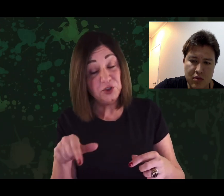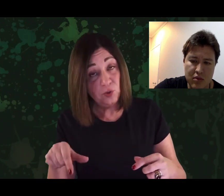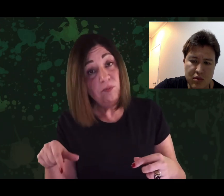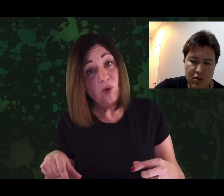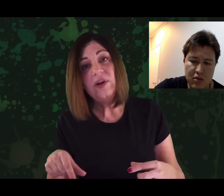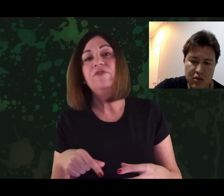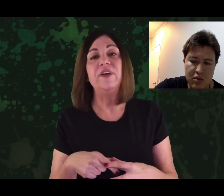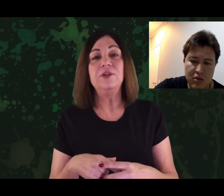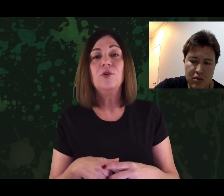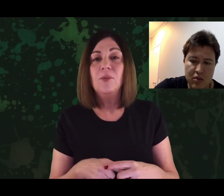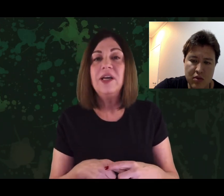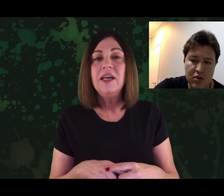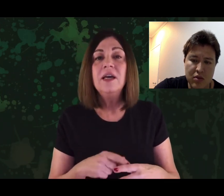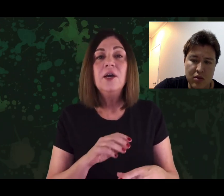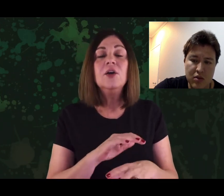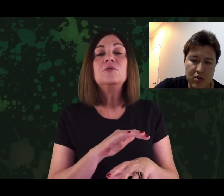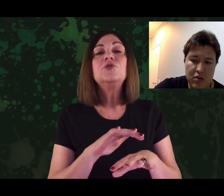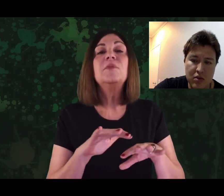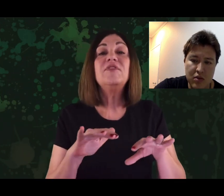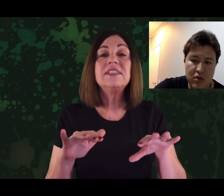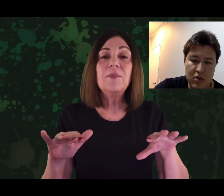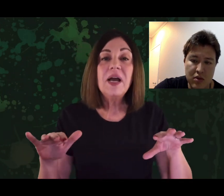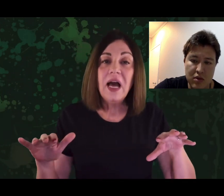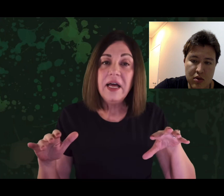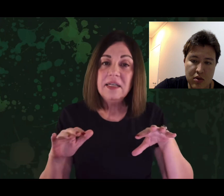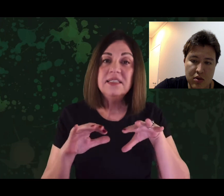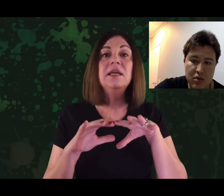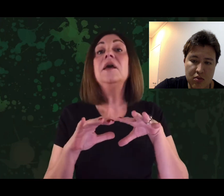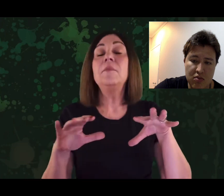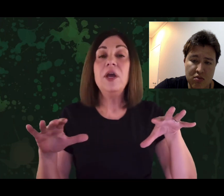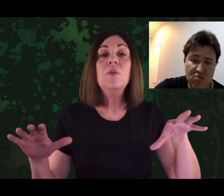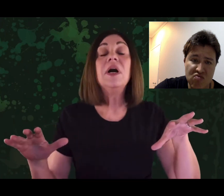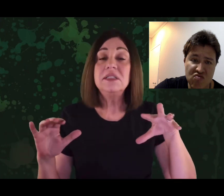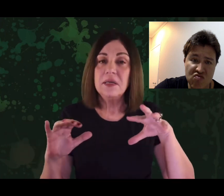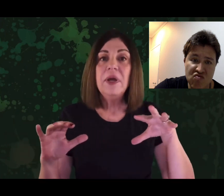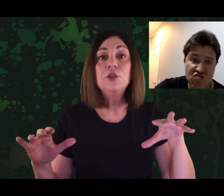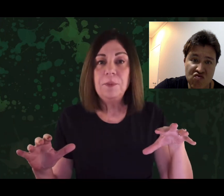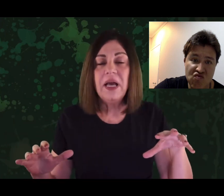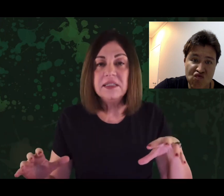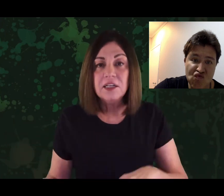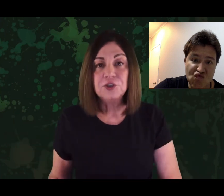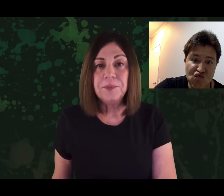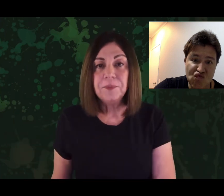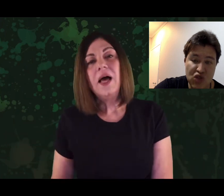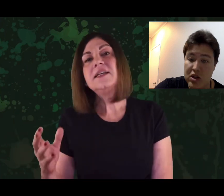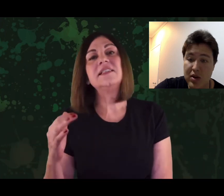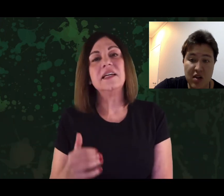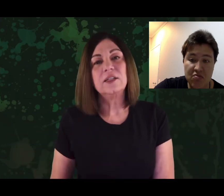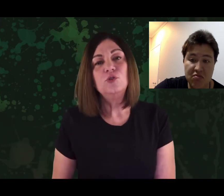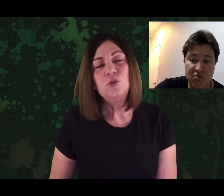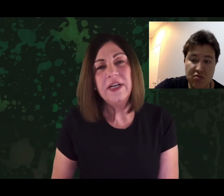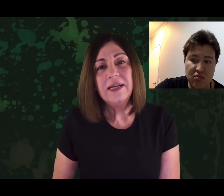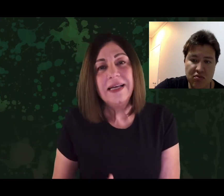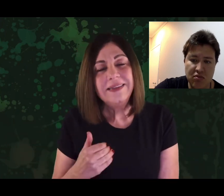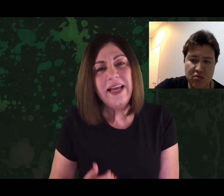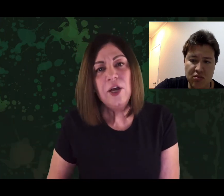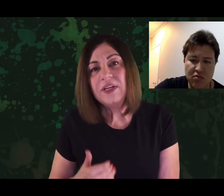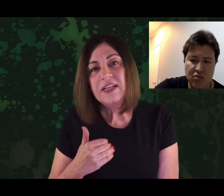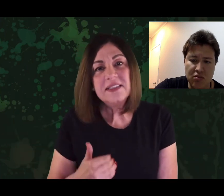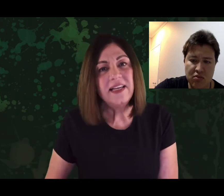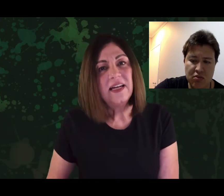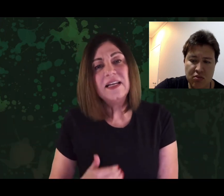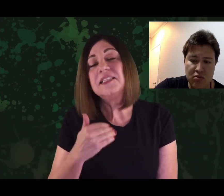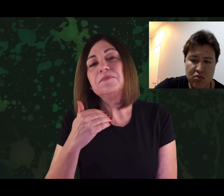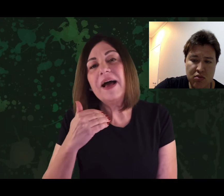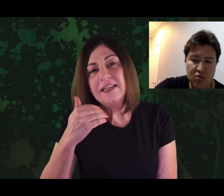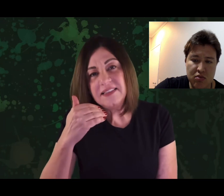outras vezes com bom efeito, como aqui, costuma fazer uma cara assim, meio mansa, meio de paisagem. A certa altura, tem